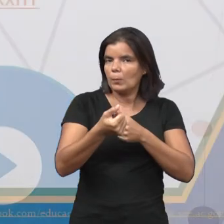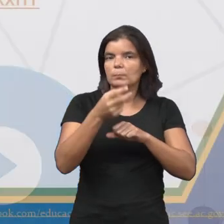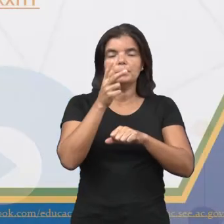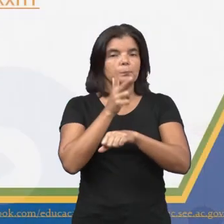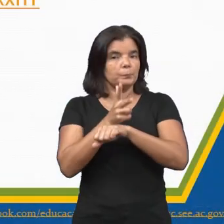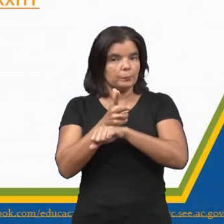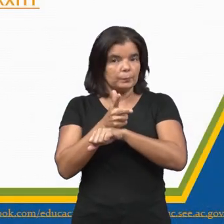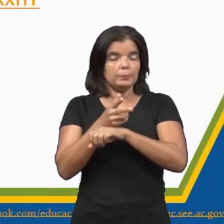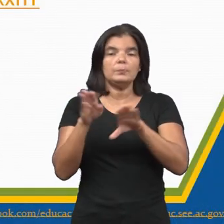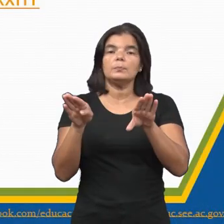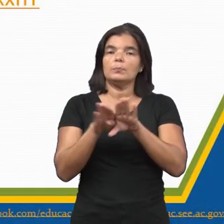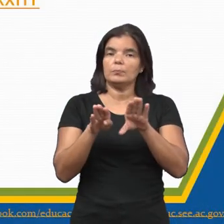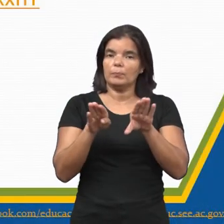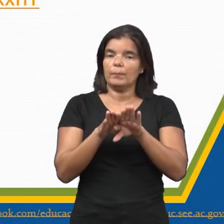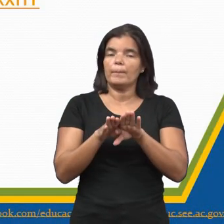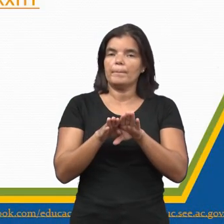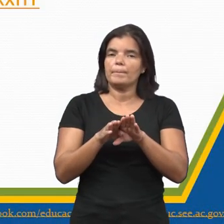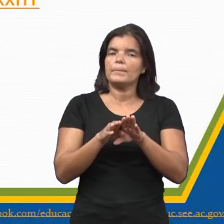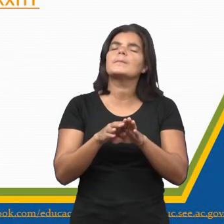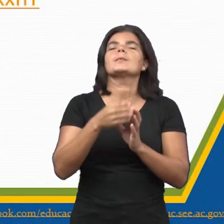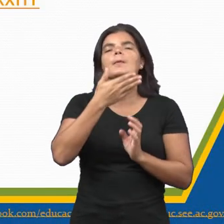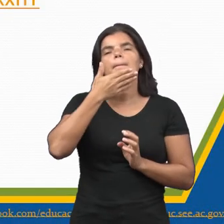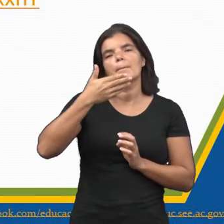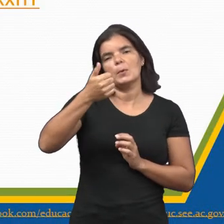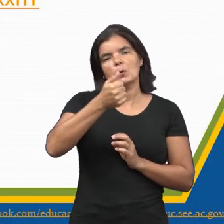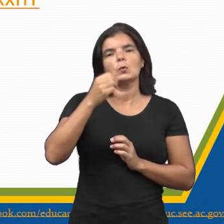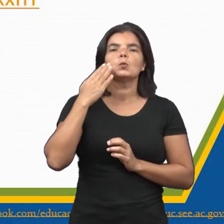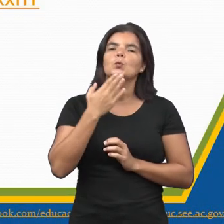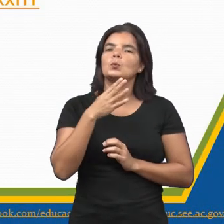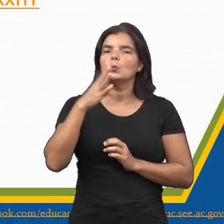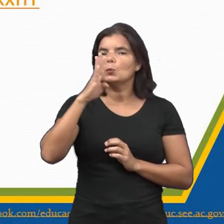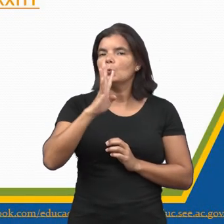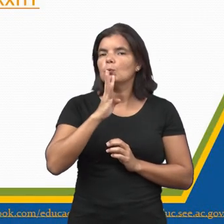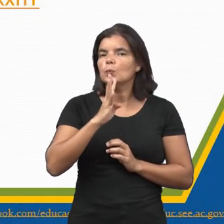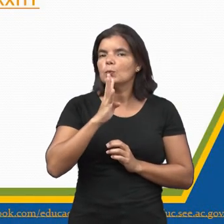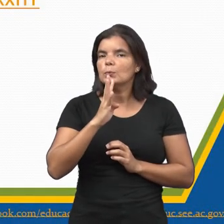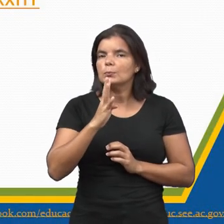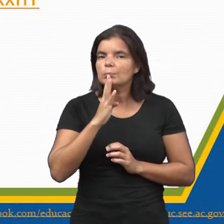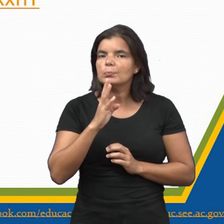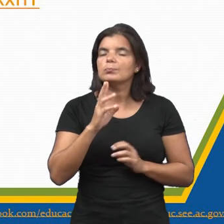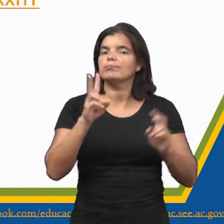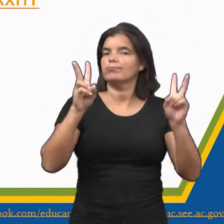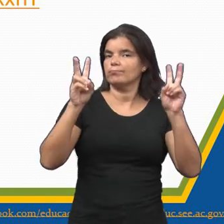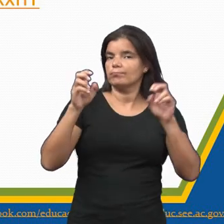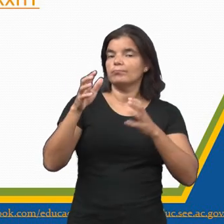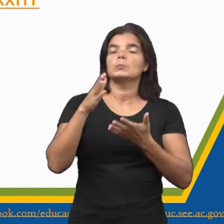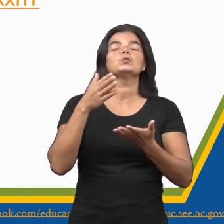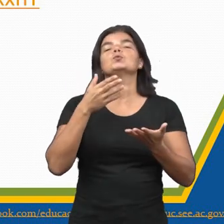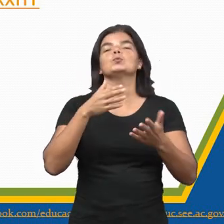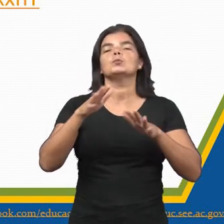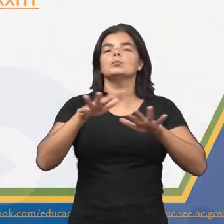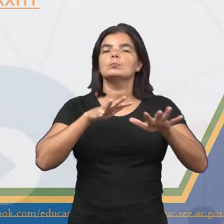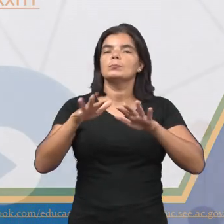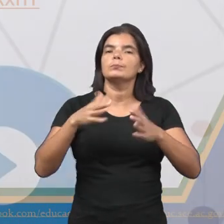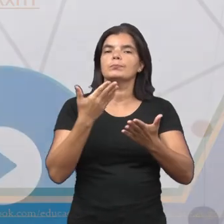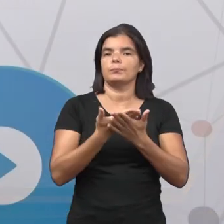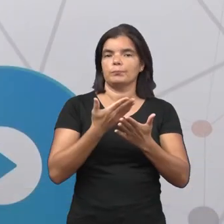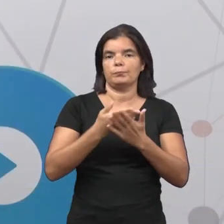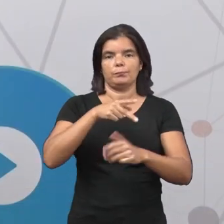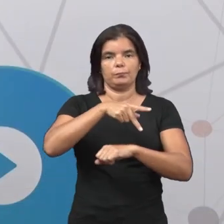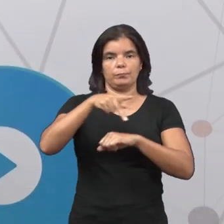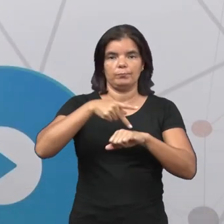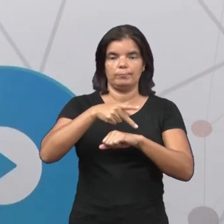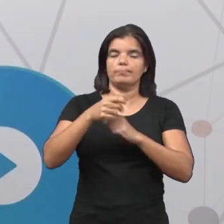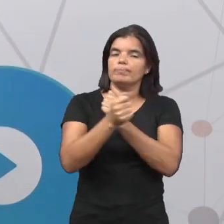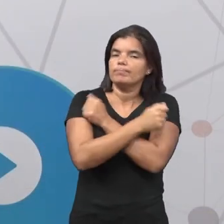vídeo, que fortalece o seu conhecimento a respeito do movimento estudantil no nosso país.